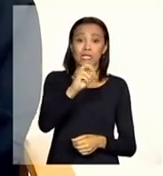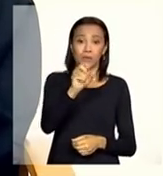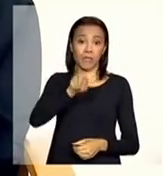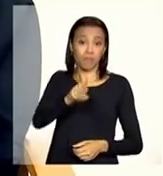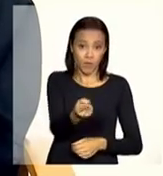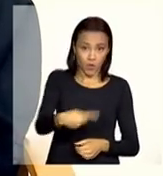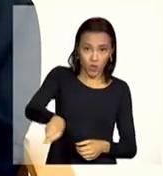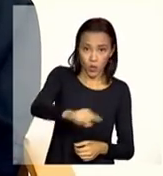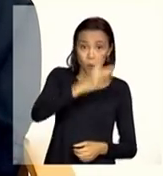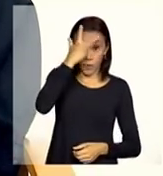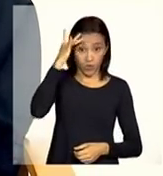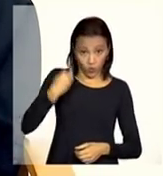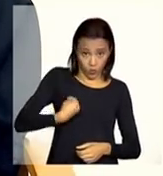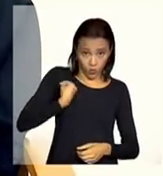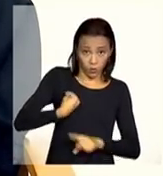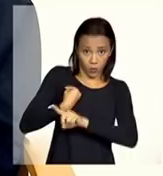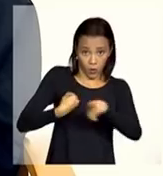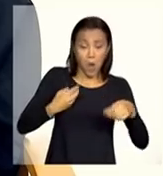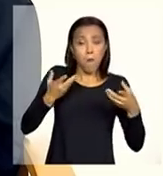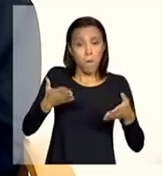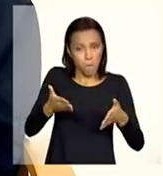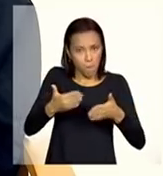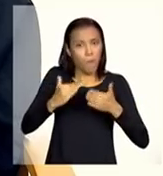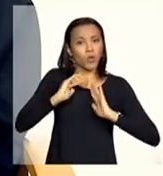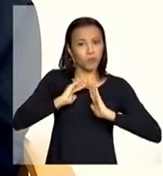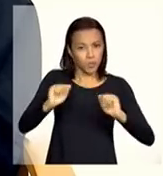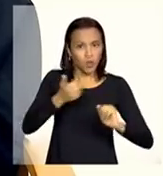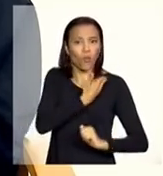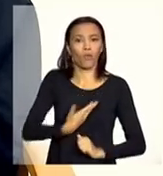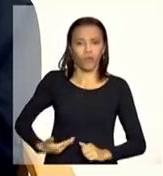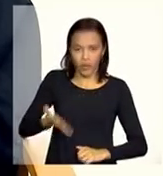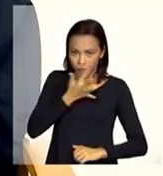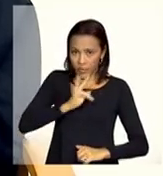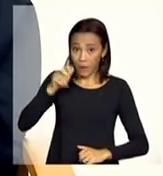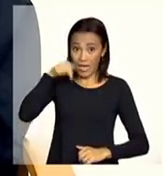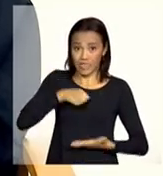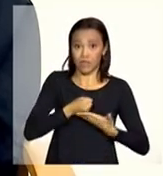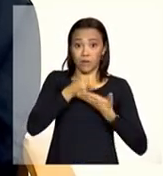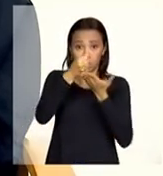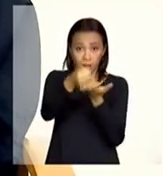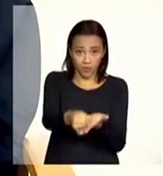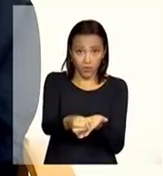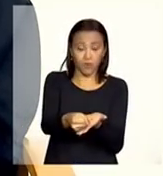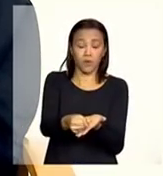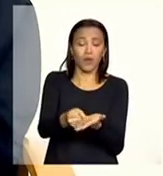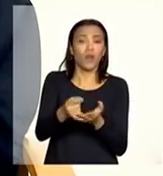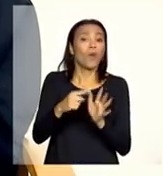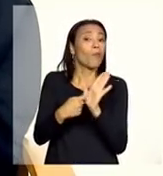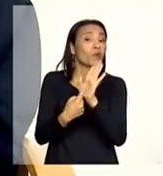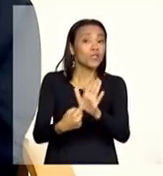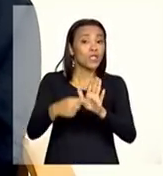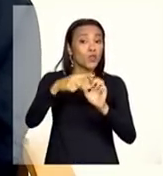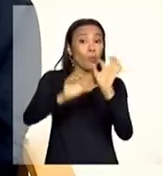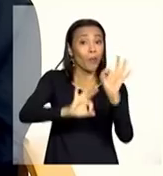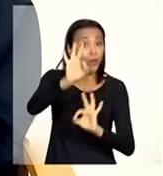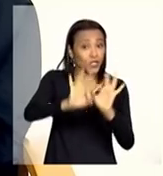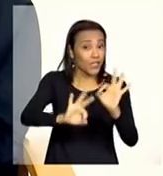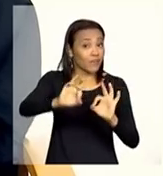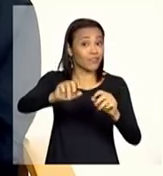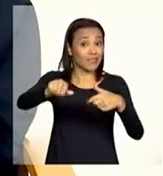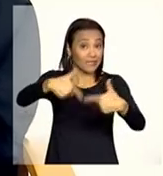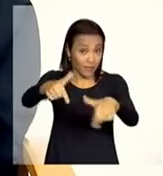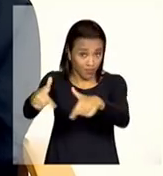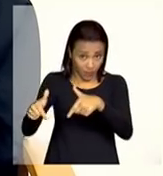solicitar ao governo federal esse apoio apresentando um plano de ação seguindo as